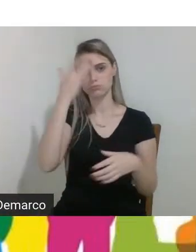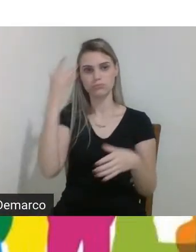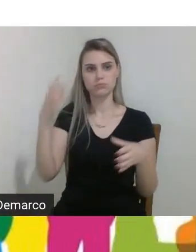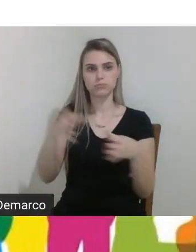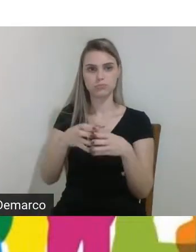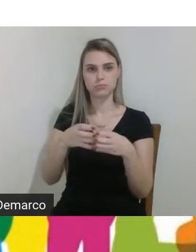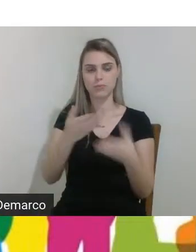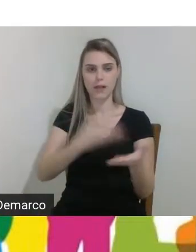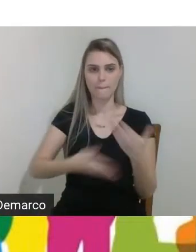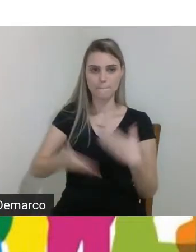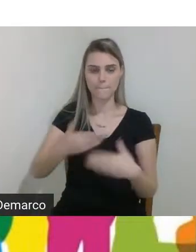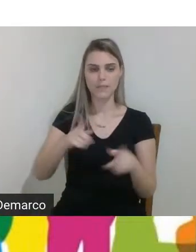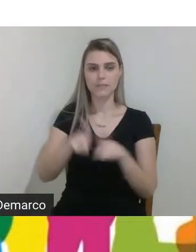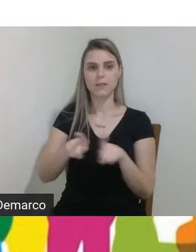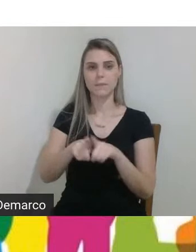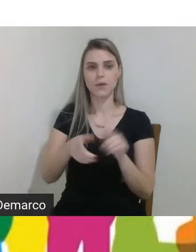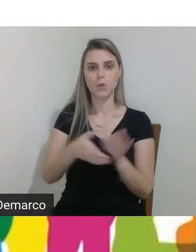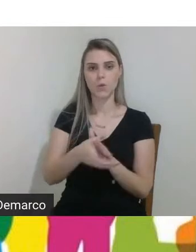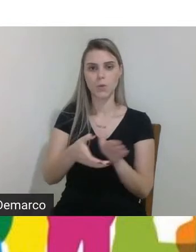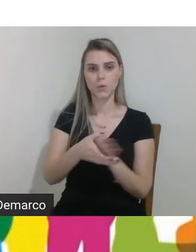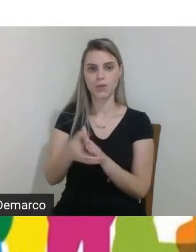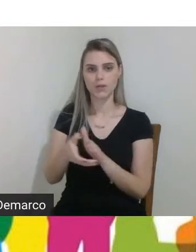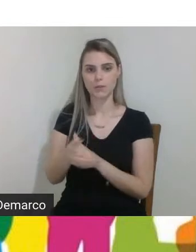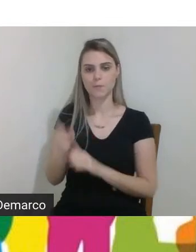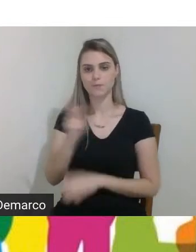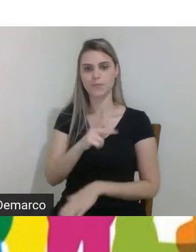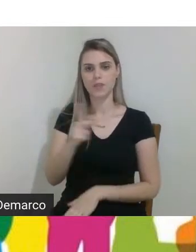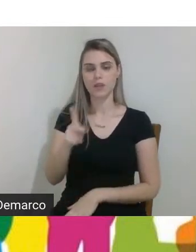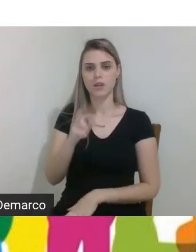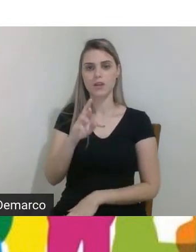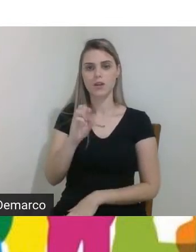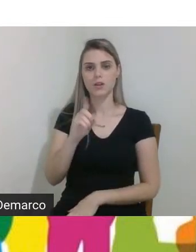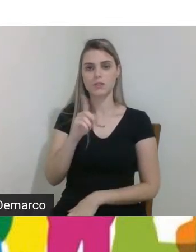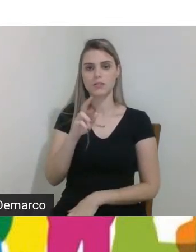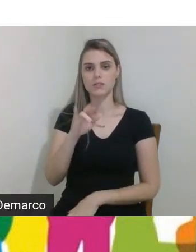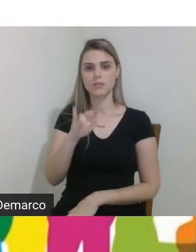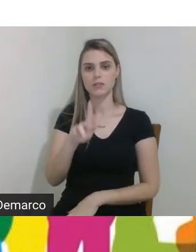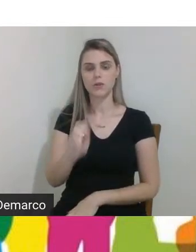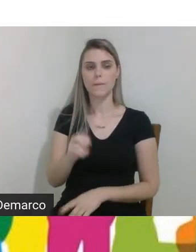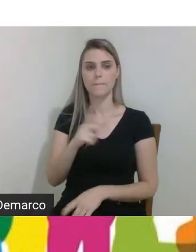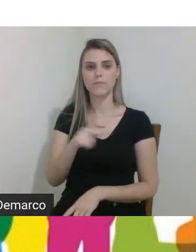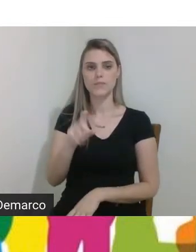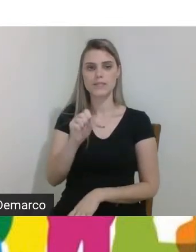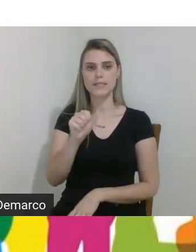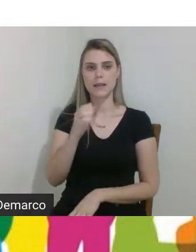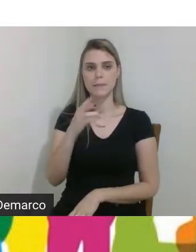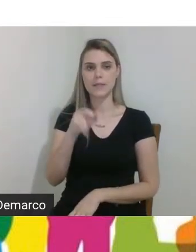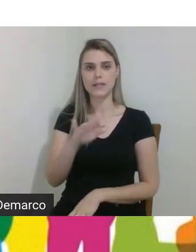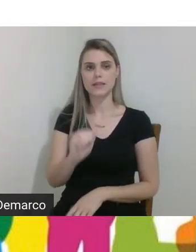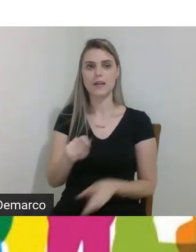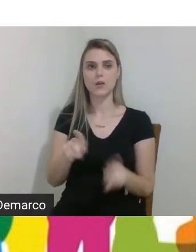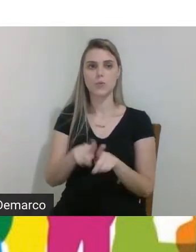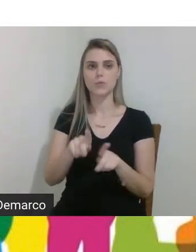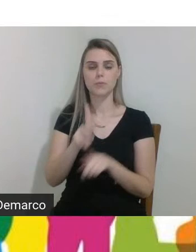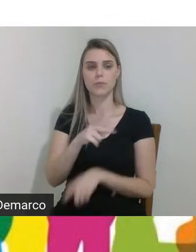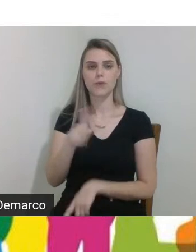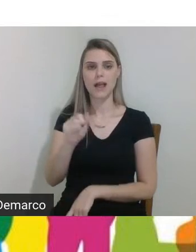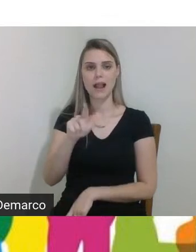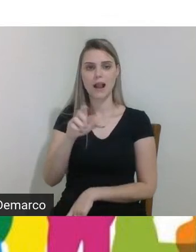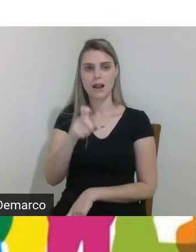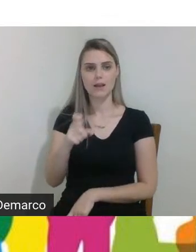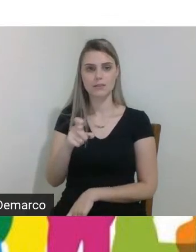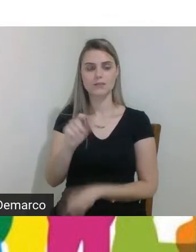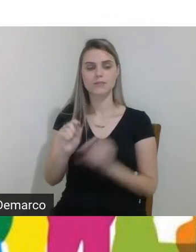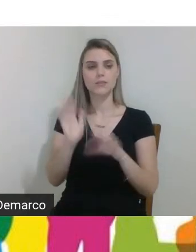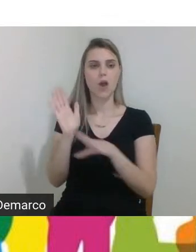e também aos orientadores né professor Rodrigo professora Sabrina e o professor Alex que estão ajudando